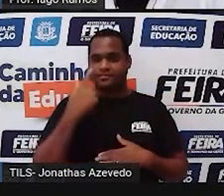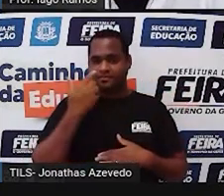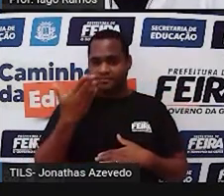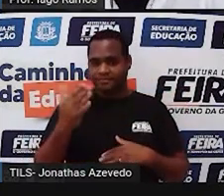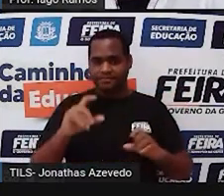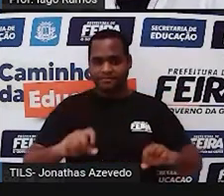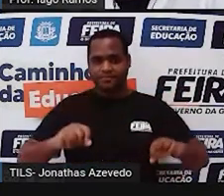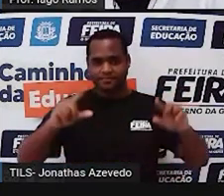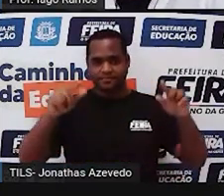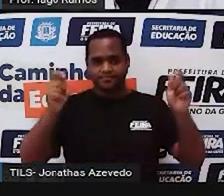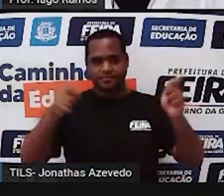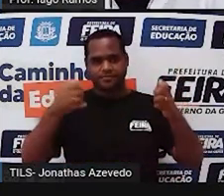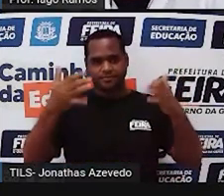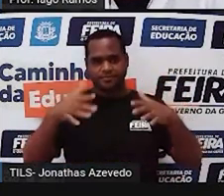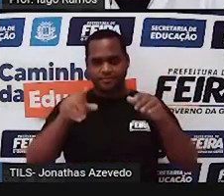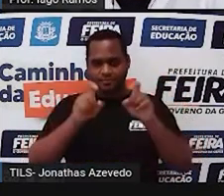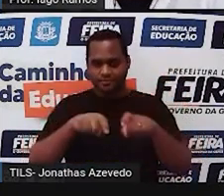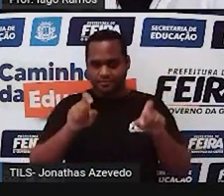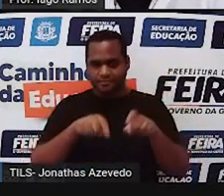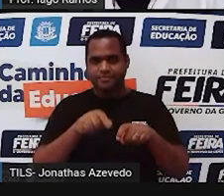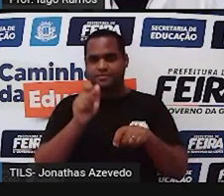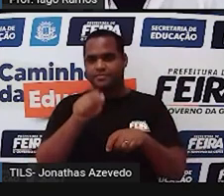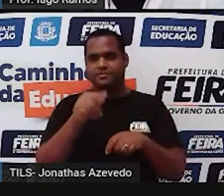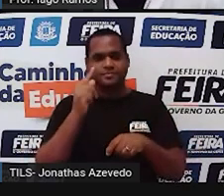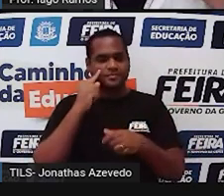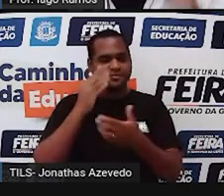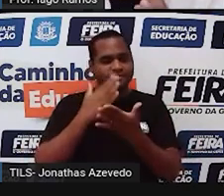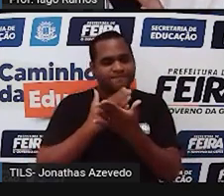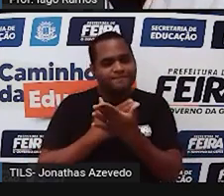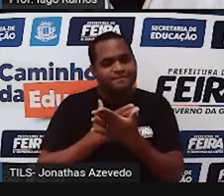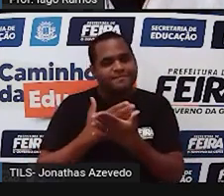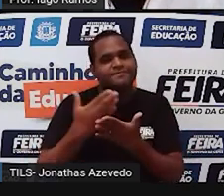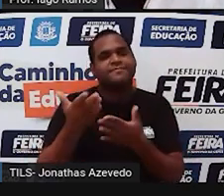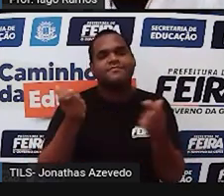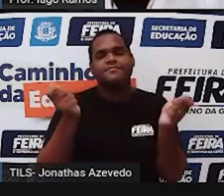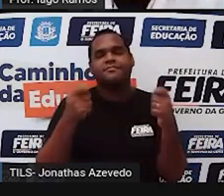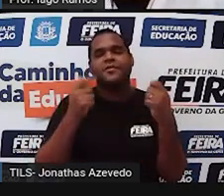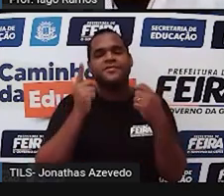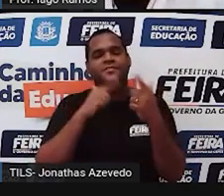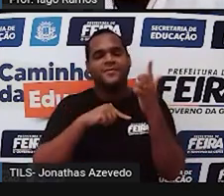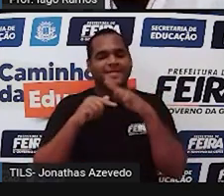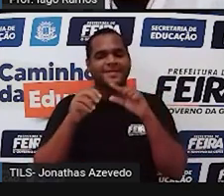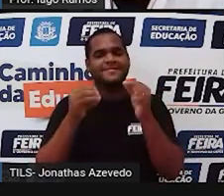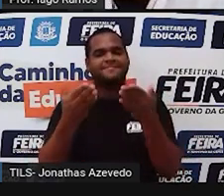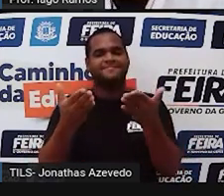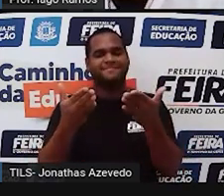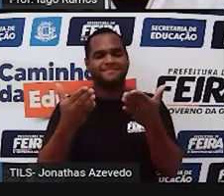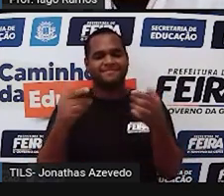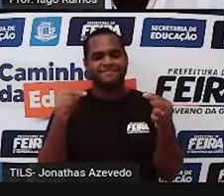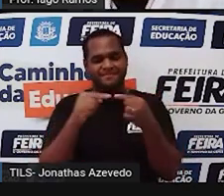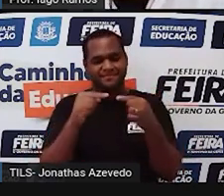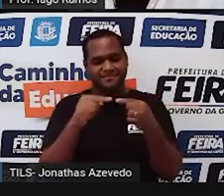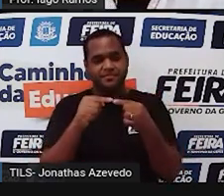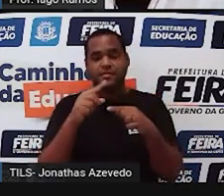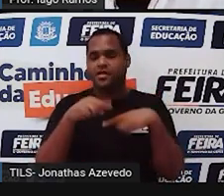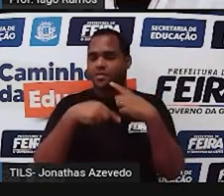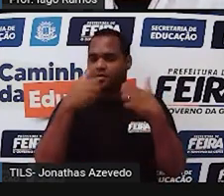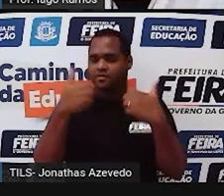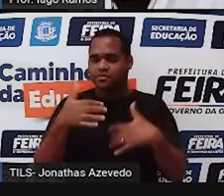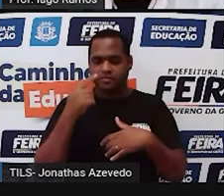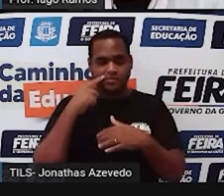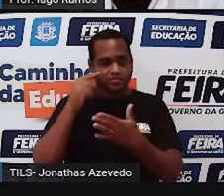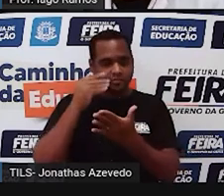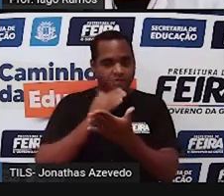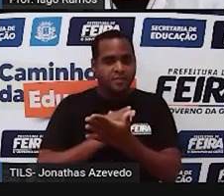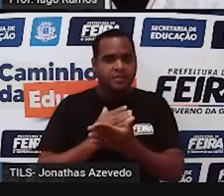aparecendo na tela quando você acessar o link vai dar de frente com isso aí tá bom e aí depois é só dar o